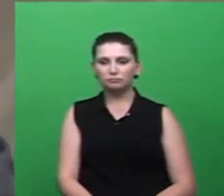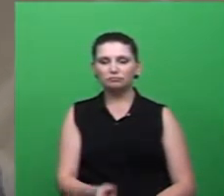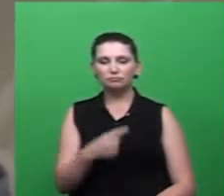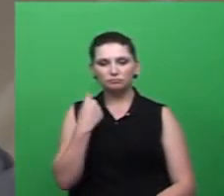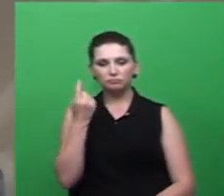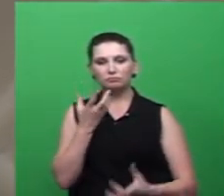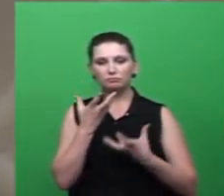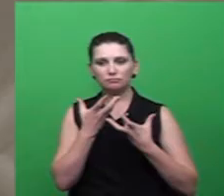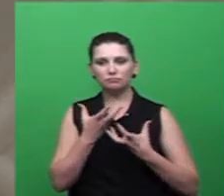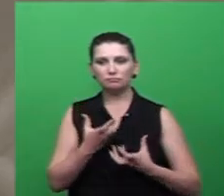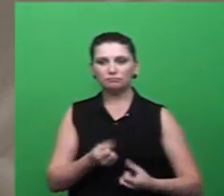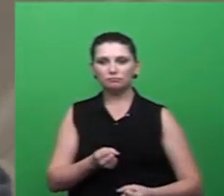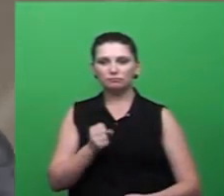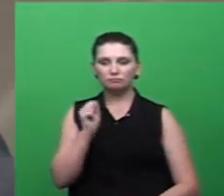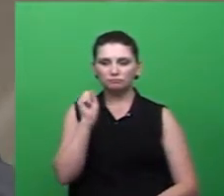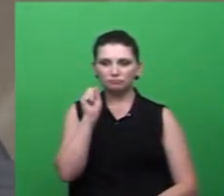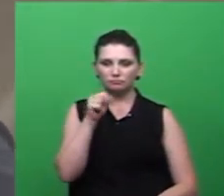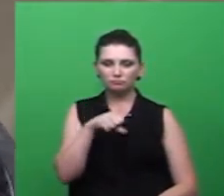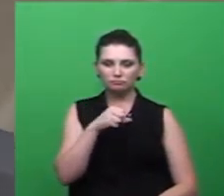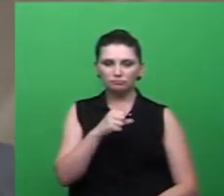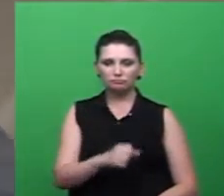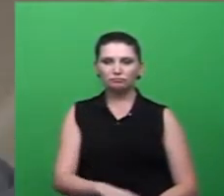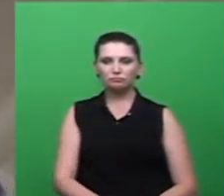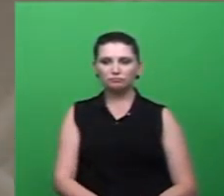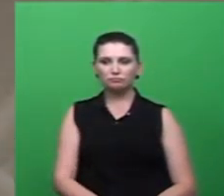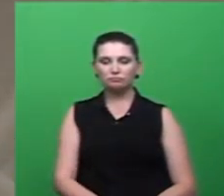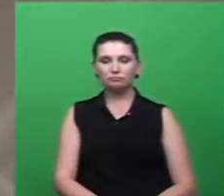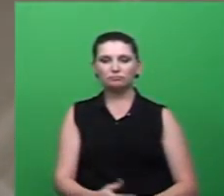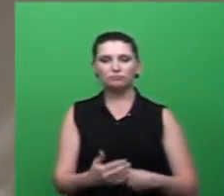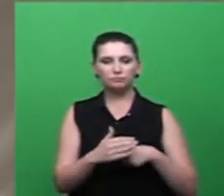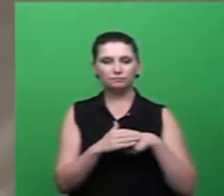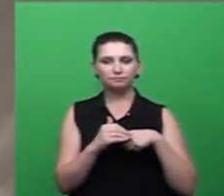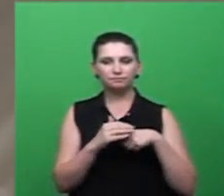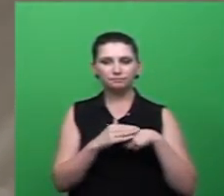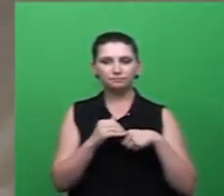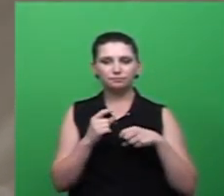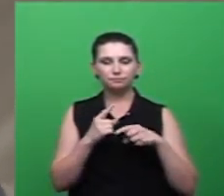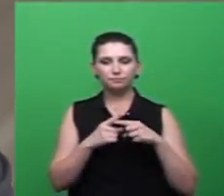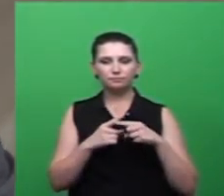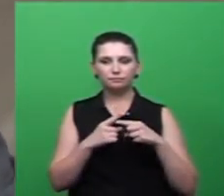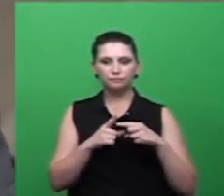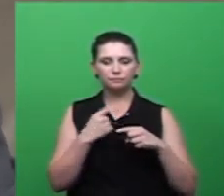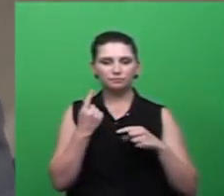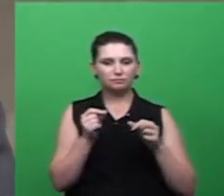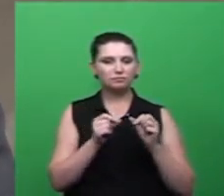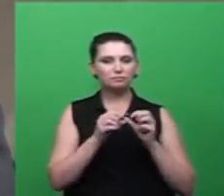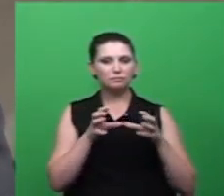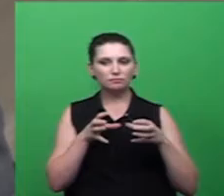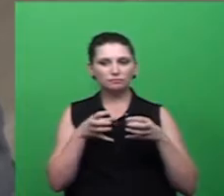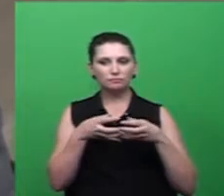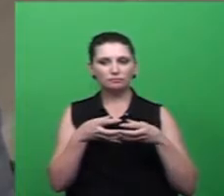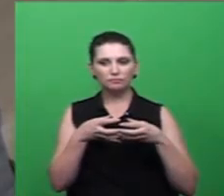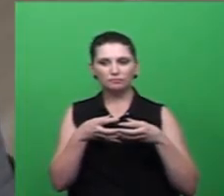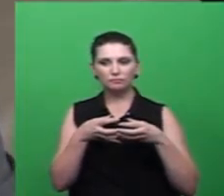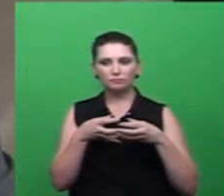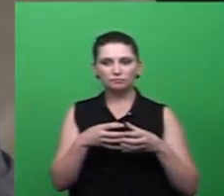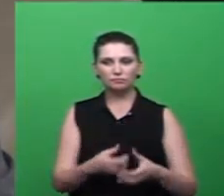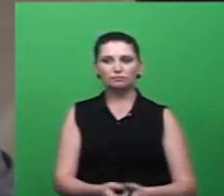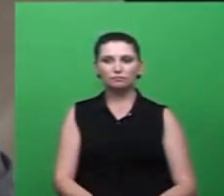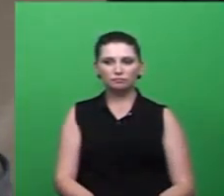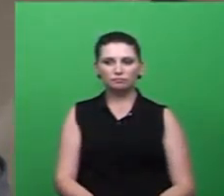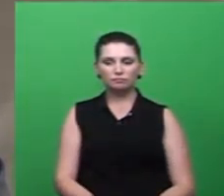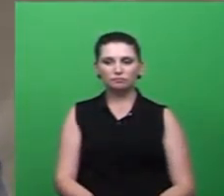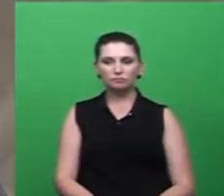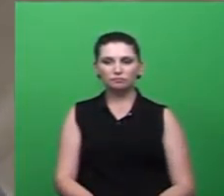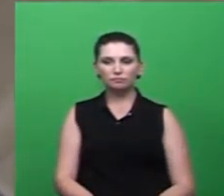isso e acata isso com muito carinho em considerar realmente esse mutirão mas justamente o trabalho